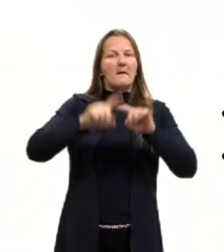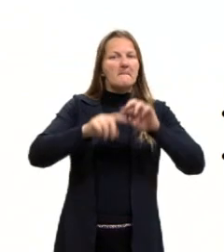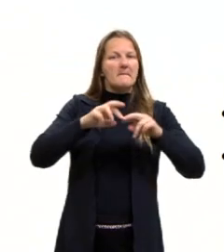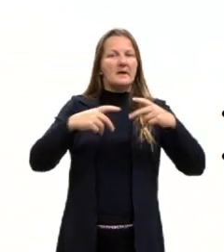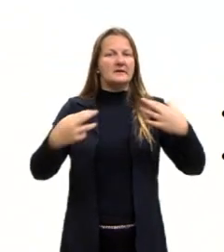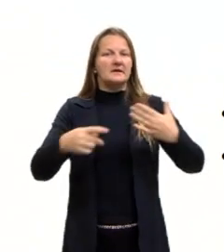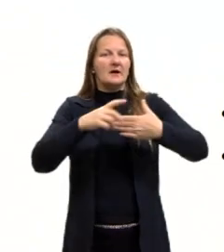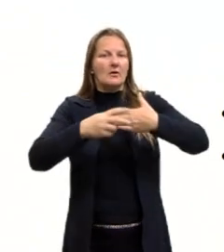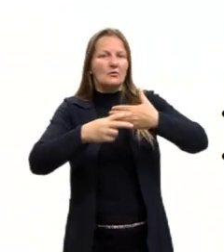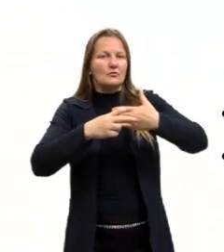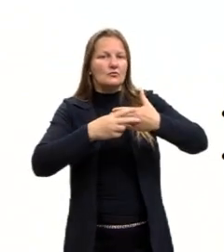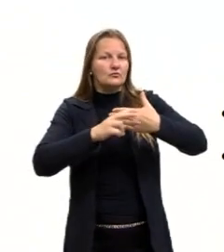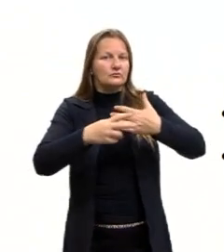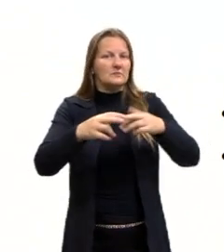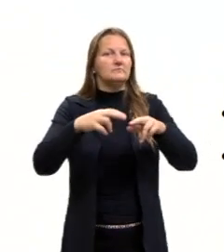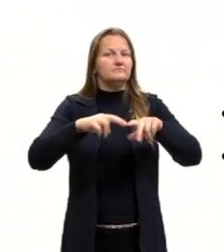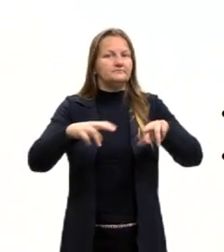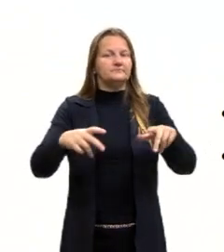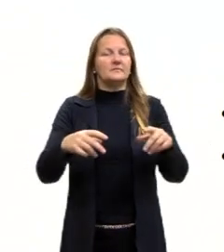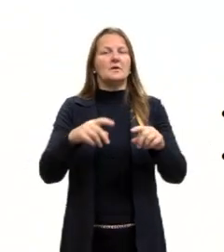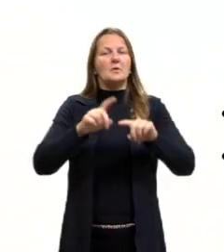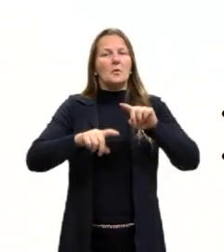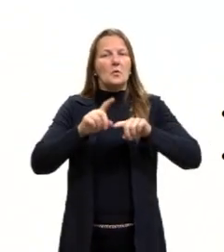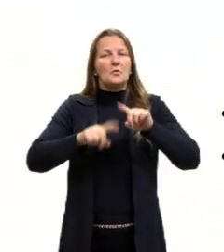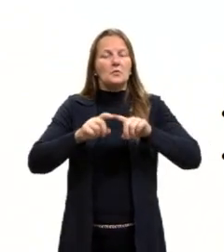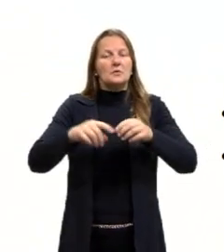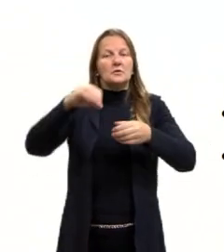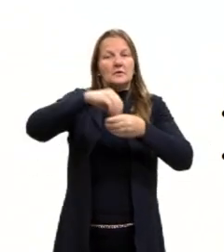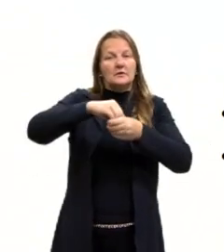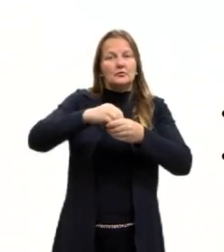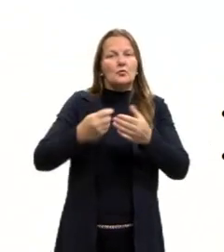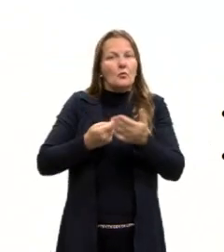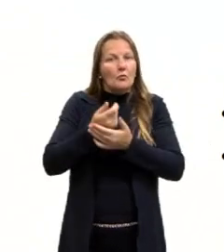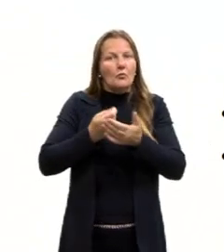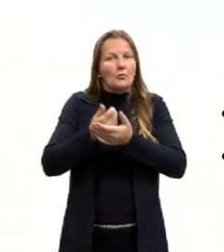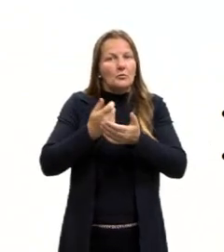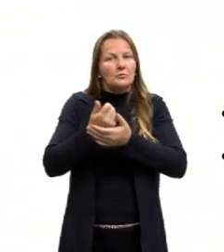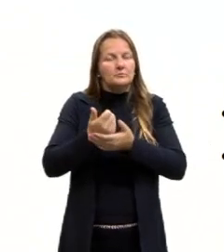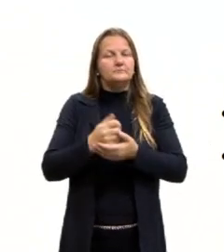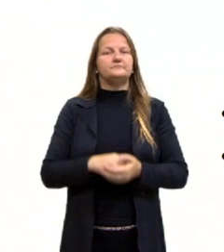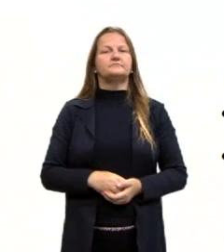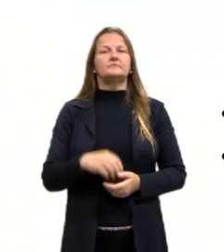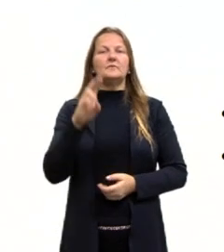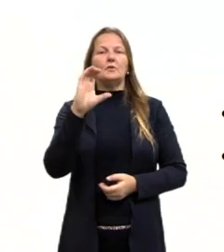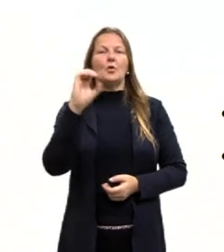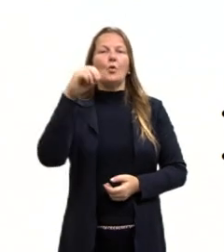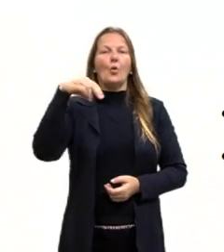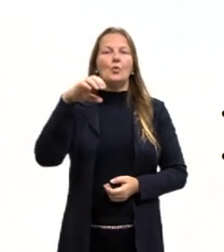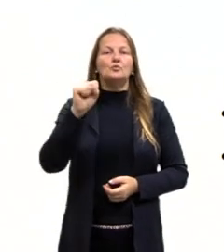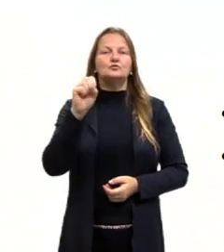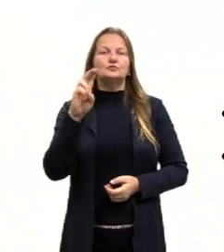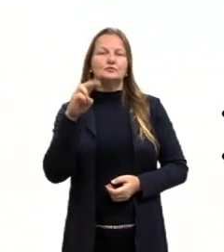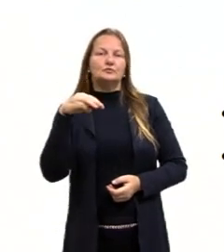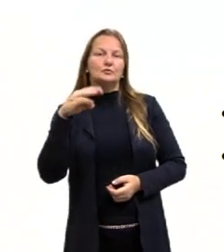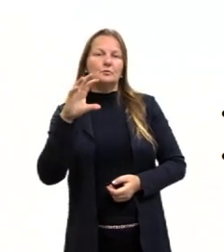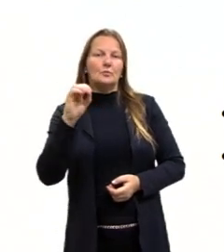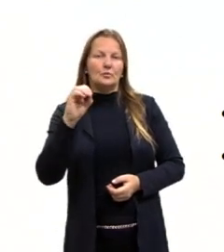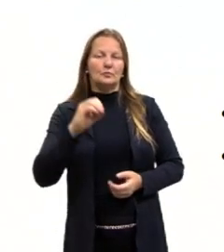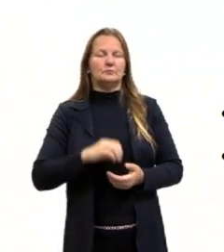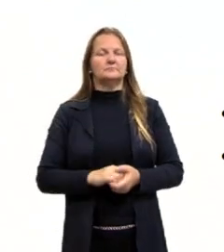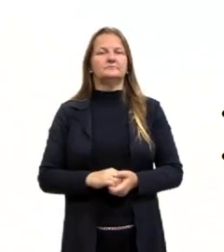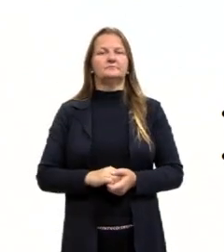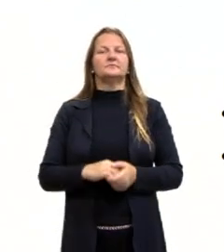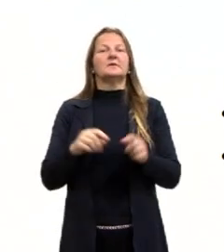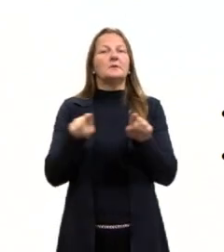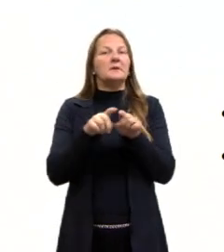-prima e para que eles pudessem ter um mercado consumidor. E a gente tem uma nova forma de fazer a política também no século